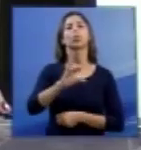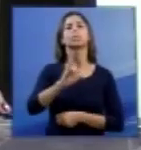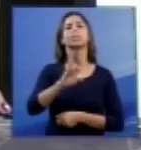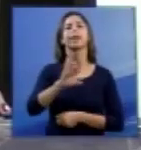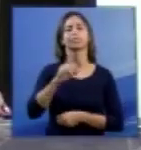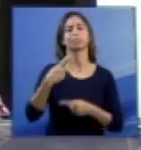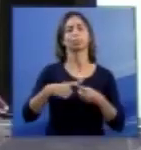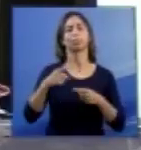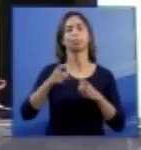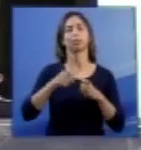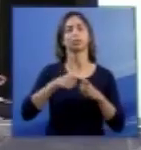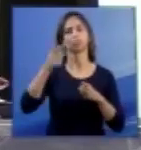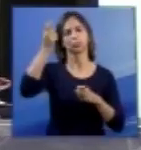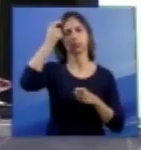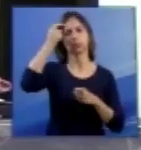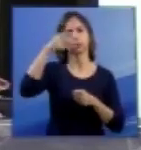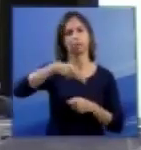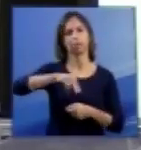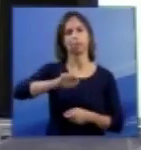afeta.